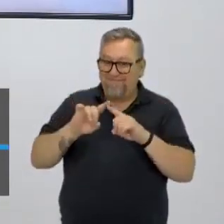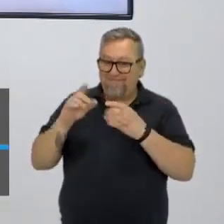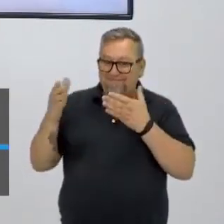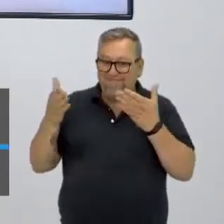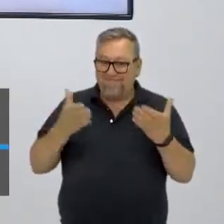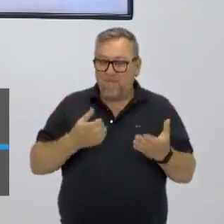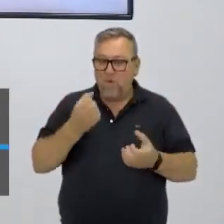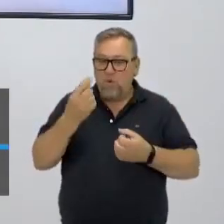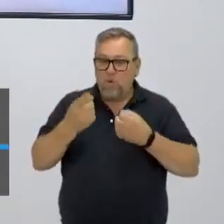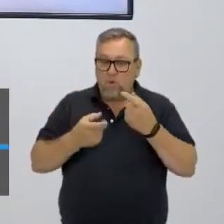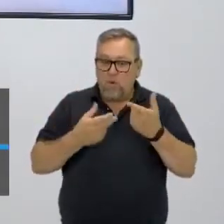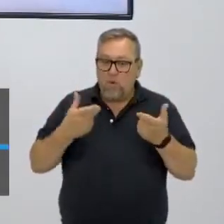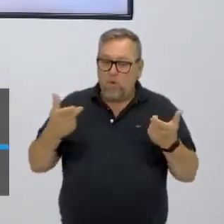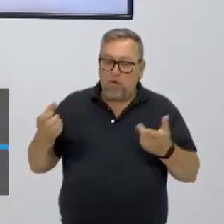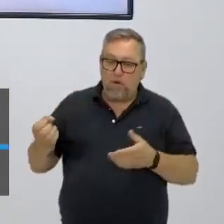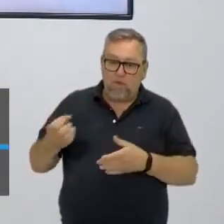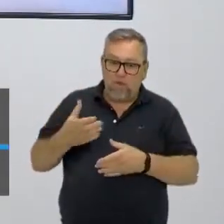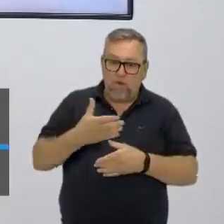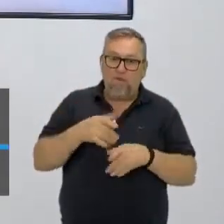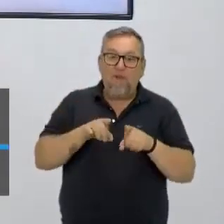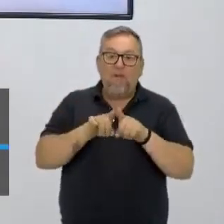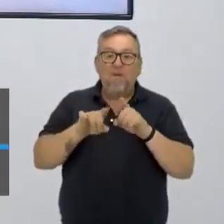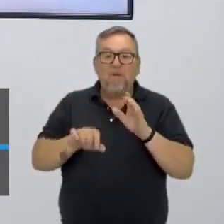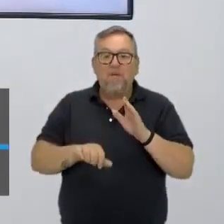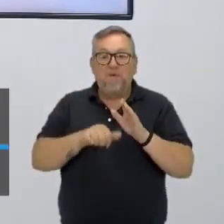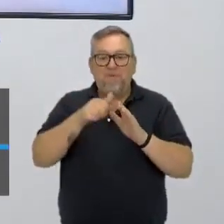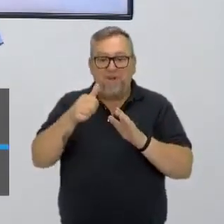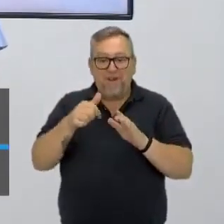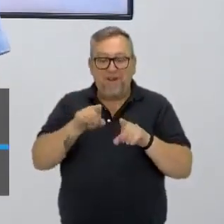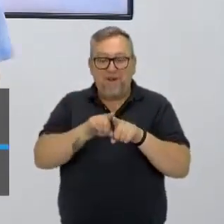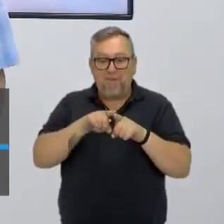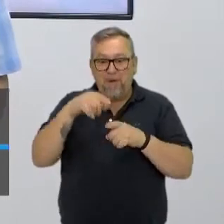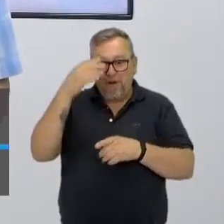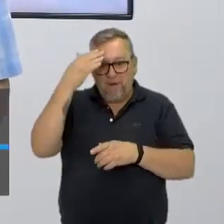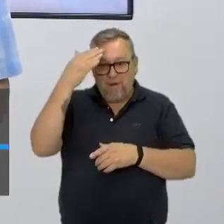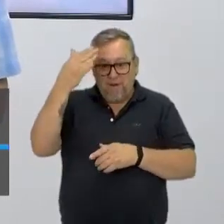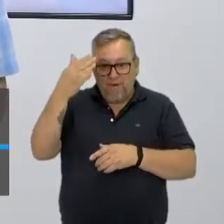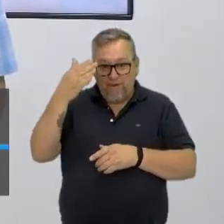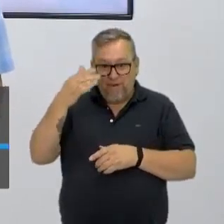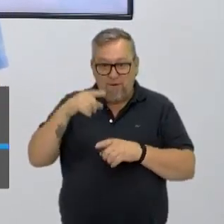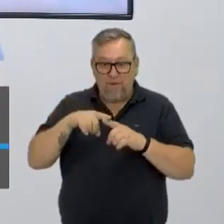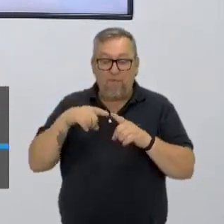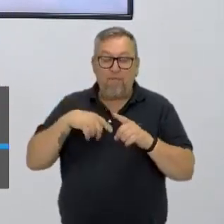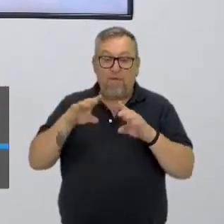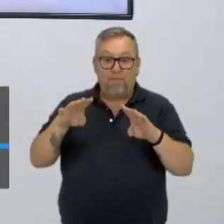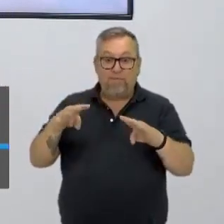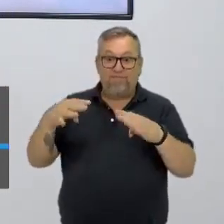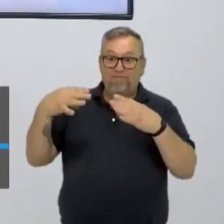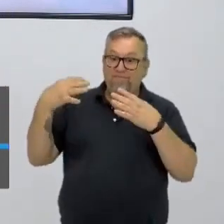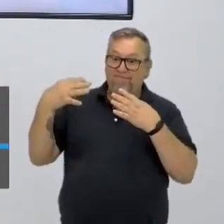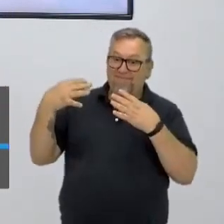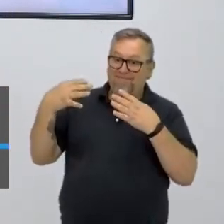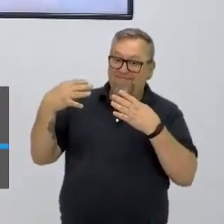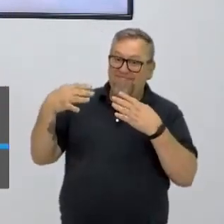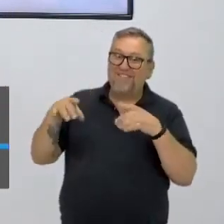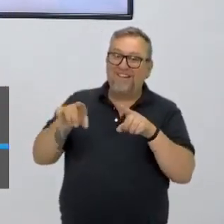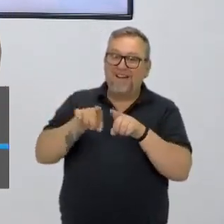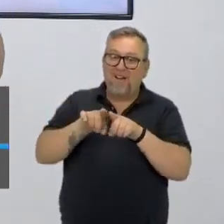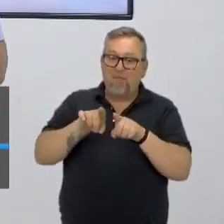até alguns elementos novos aí. Então, quero primeiro aí agradecer pela sua audiência e também,